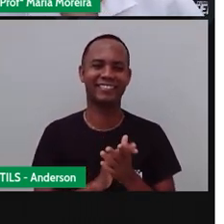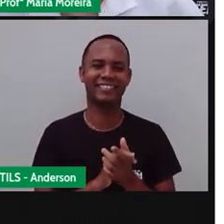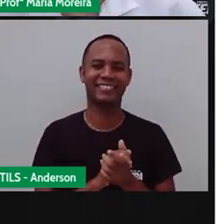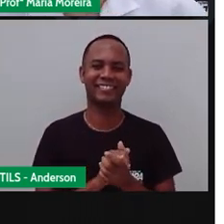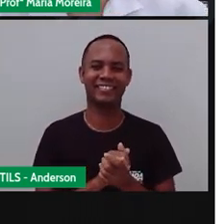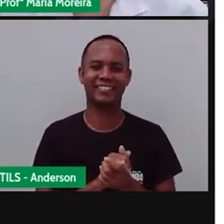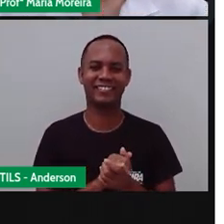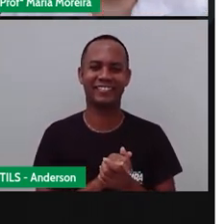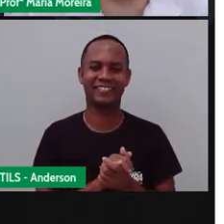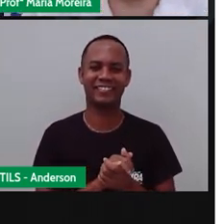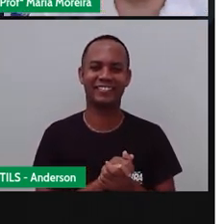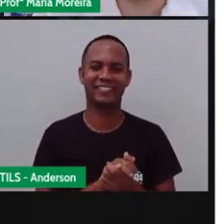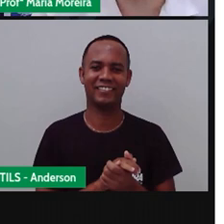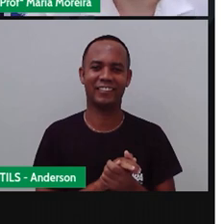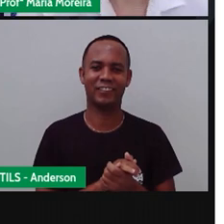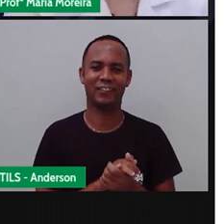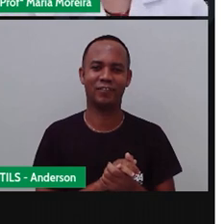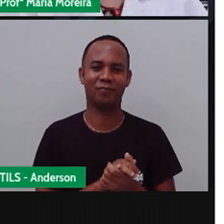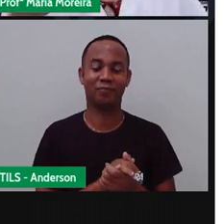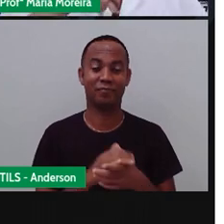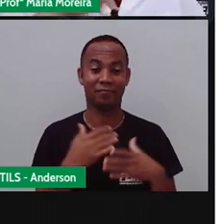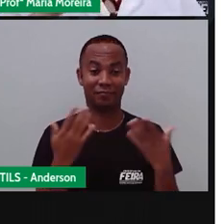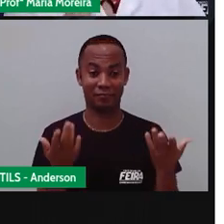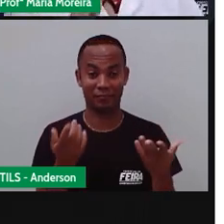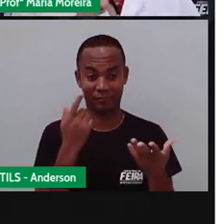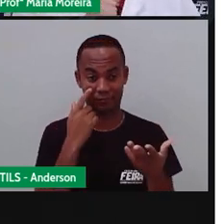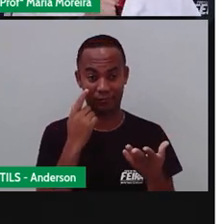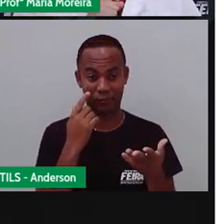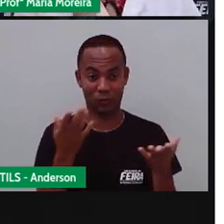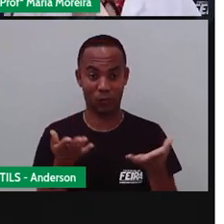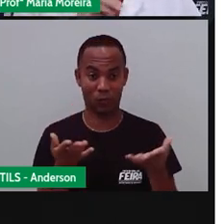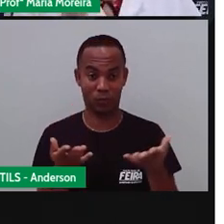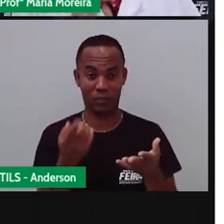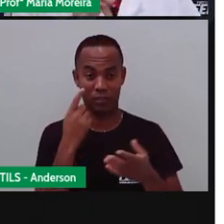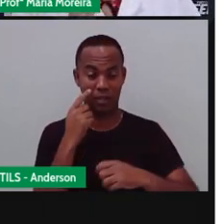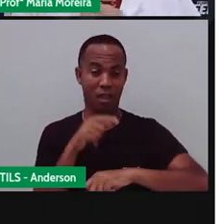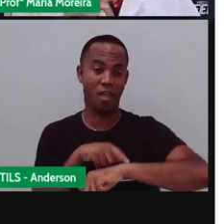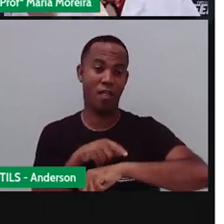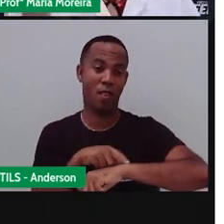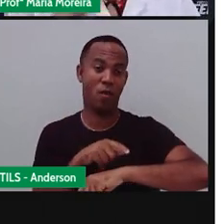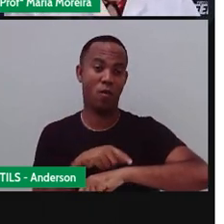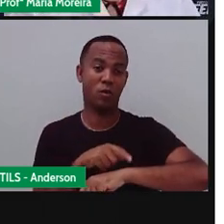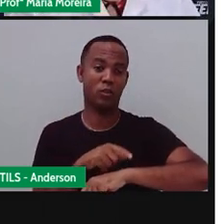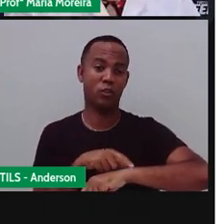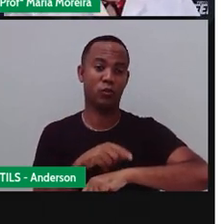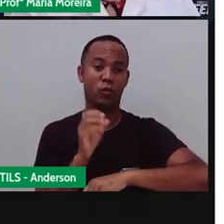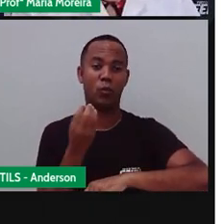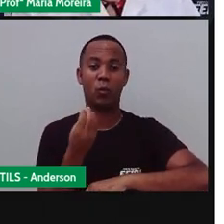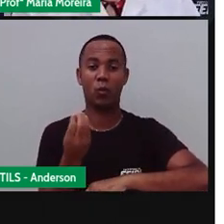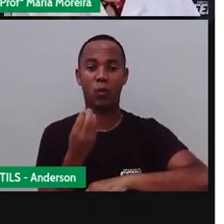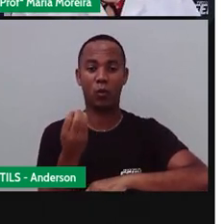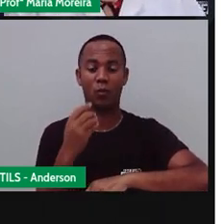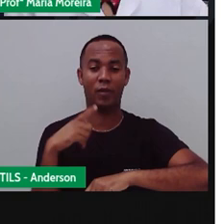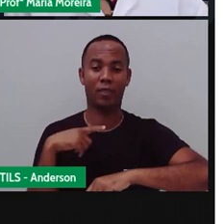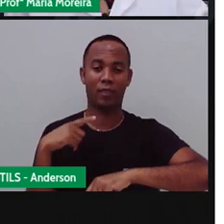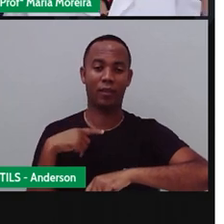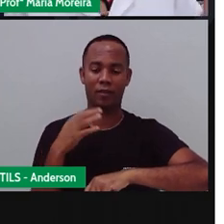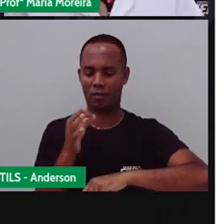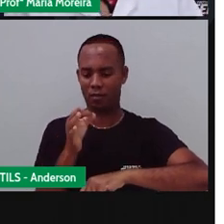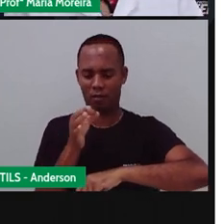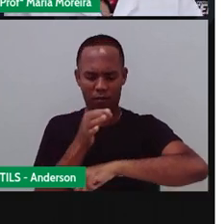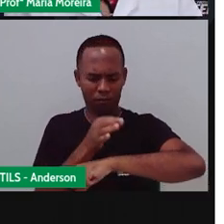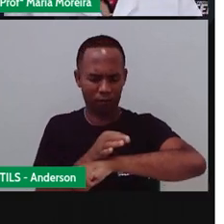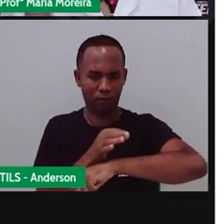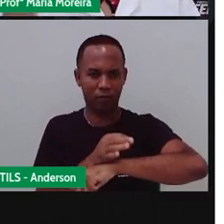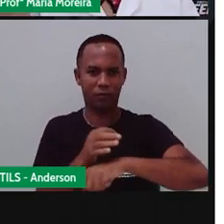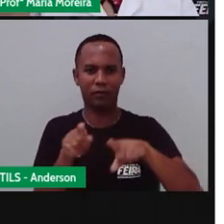o relógio. Gente. Vamos lá. Hoje utilizamos o relógio movido à bateria, que foi esse último que a Pro mostrou. O